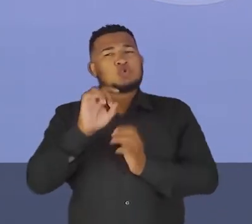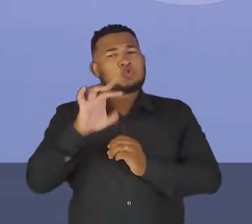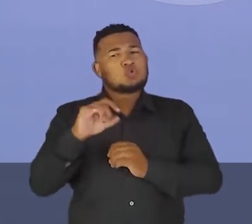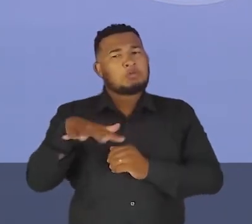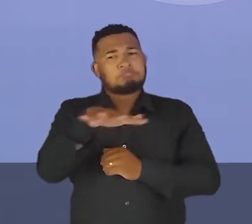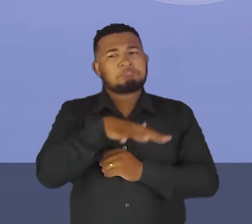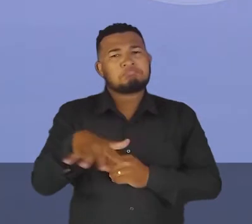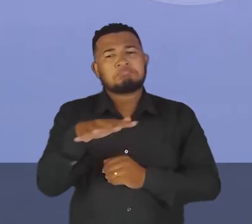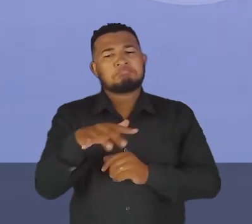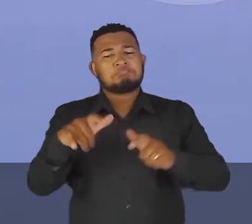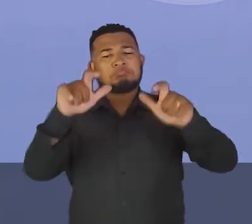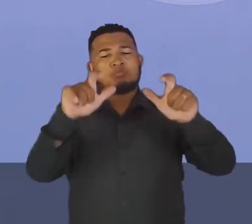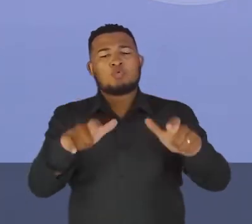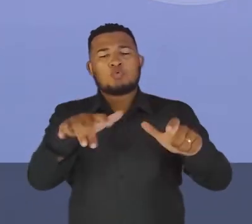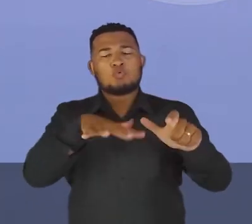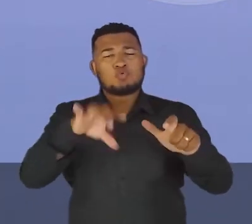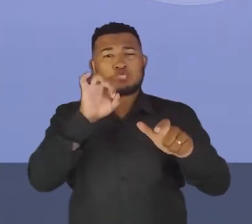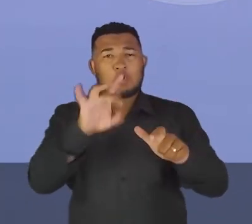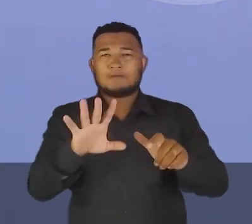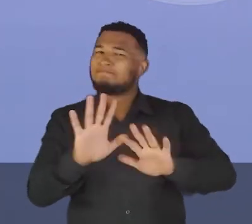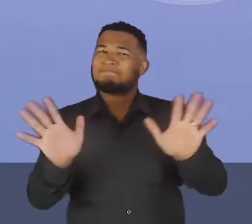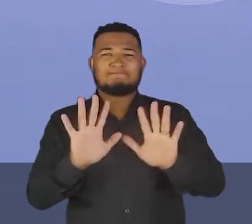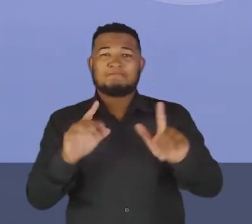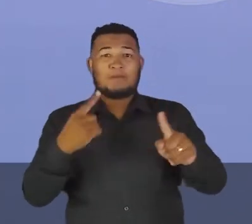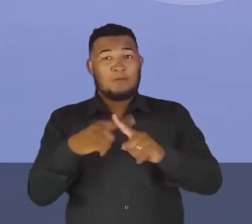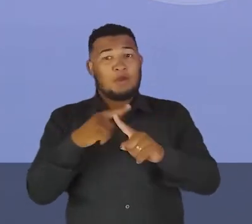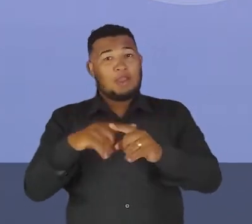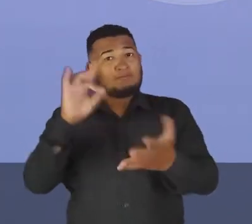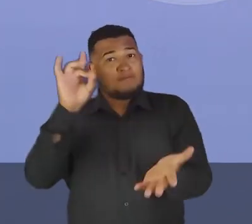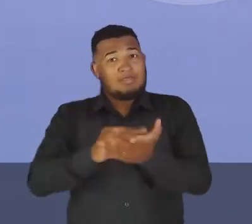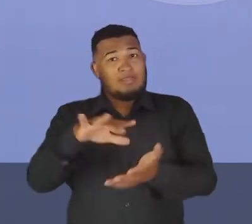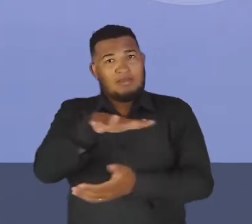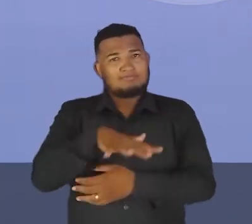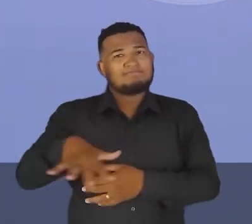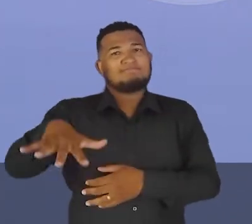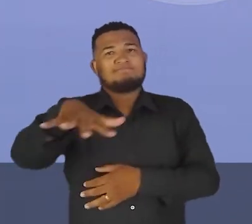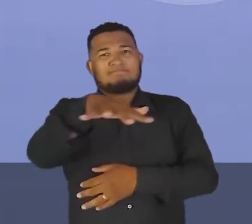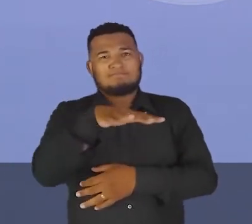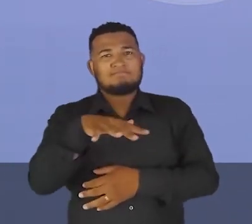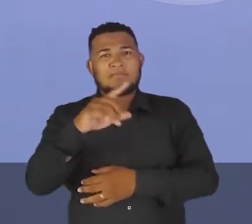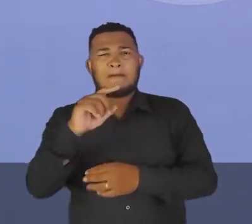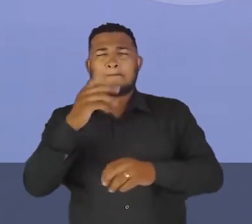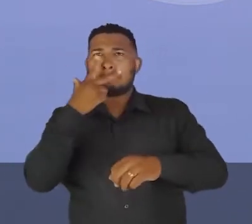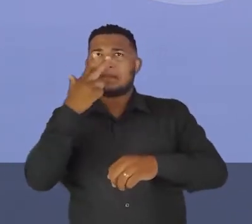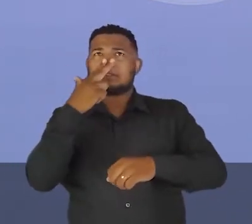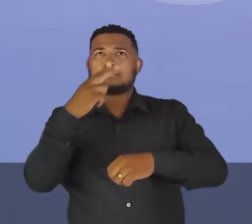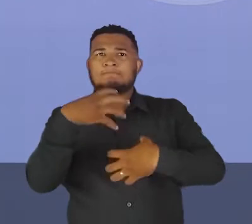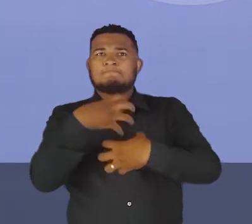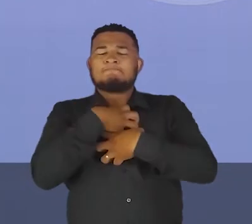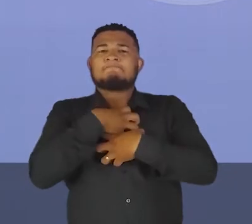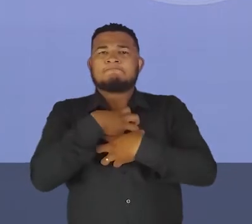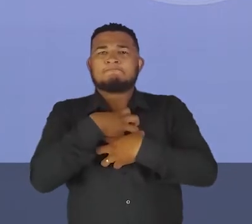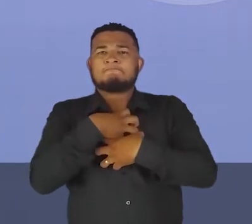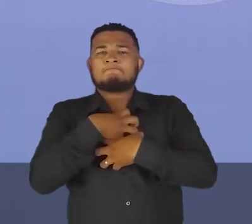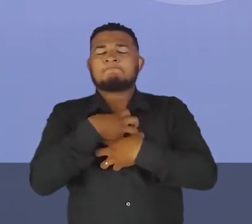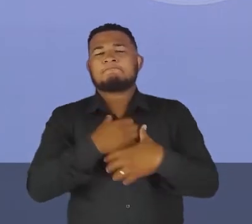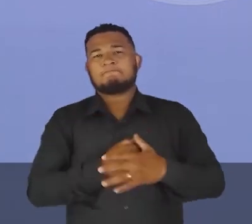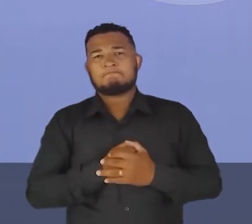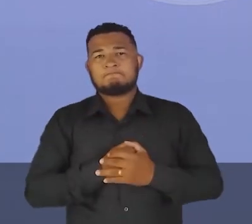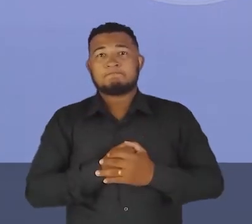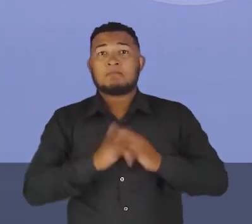da geometria, tá? Porque o espaço habitado também, ele está para além do espaço geométrico. Mas a gente precisa compreender